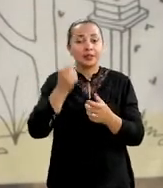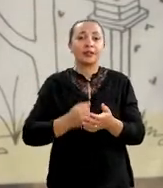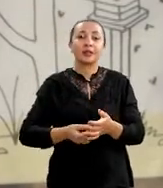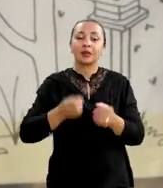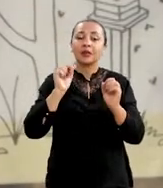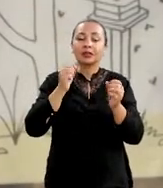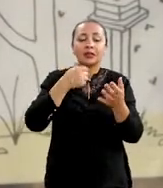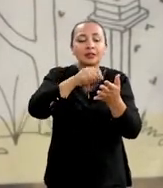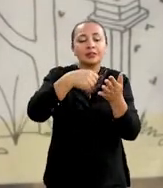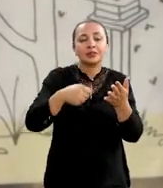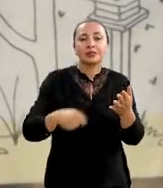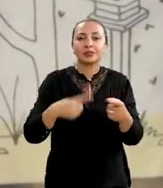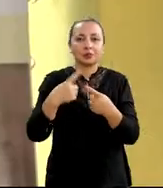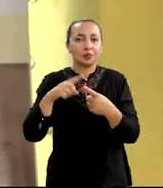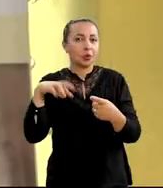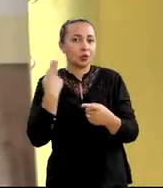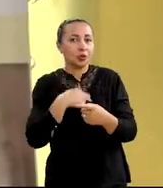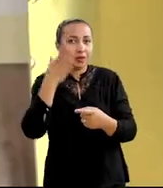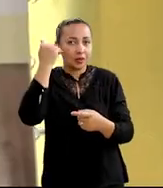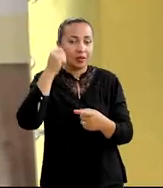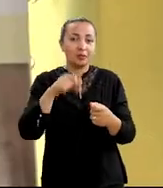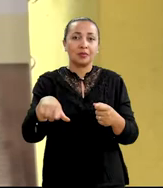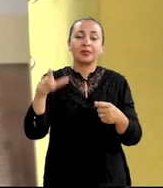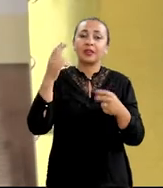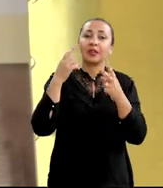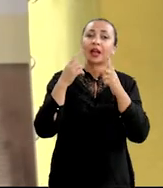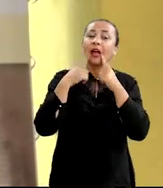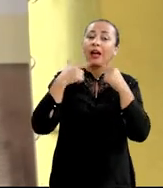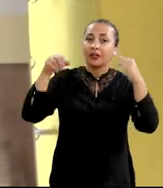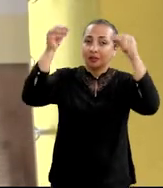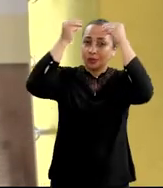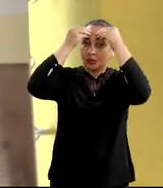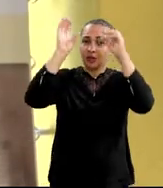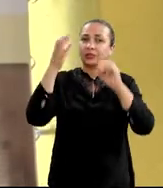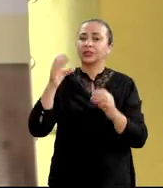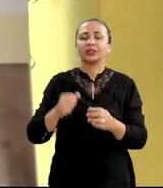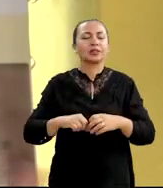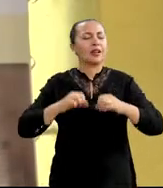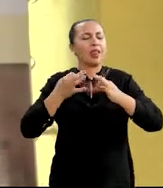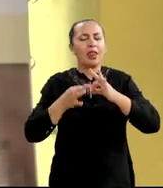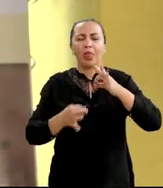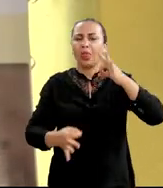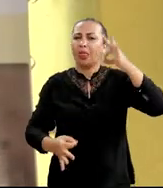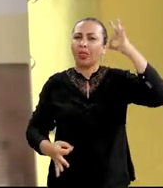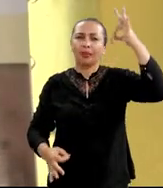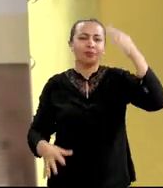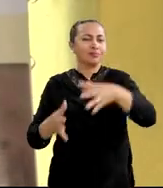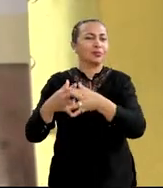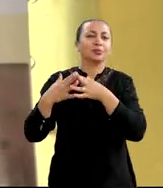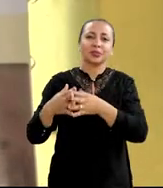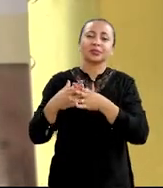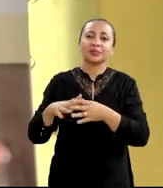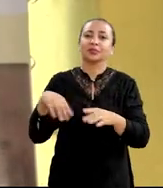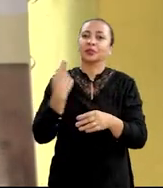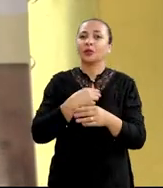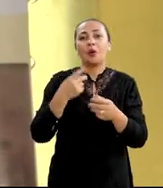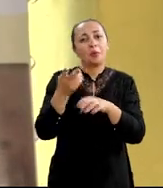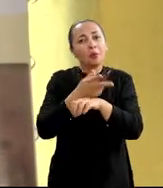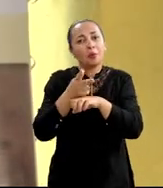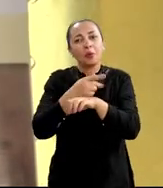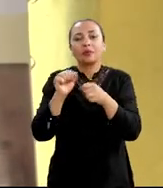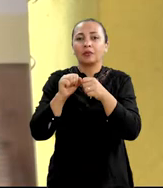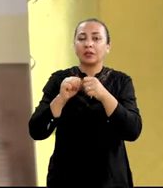agricultores entendam o ali está dito, porque a gente sabe que a linguagem científica é inúmera, é grande e